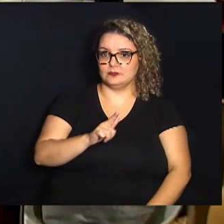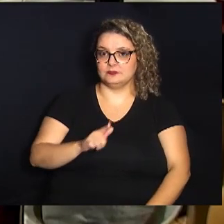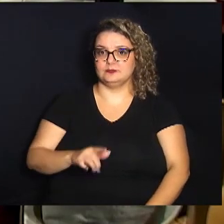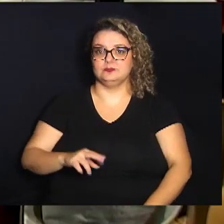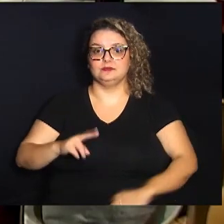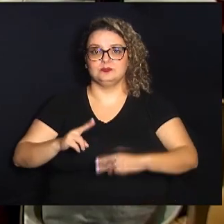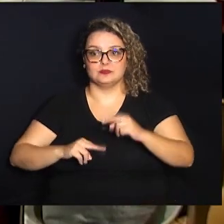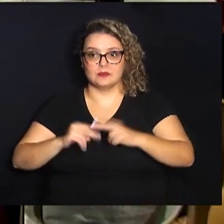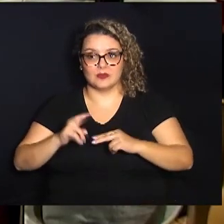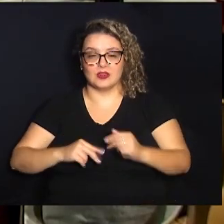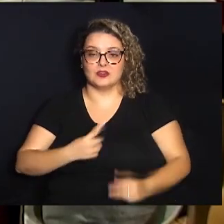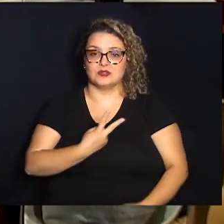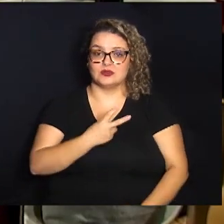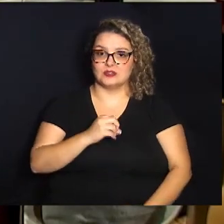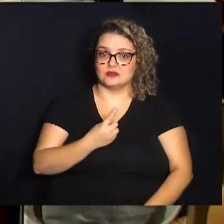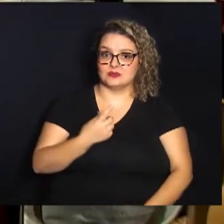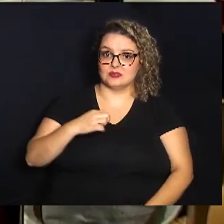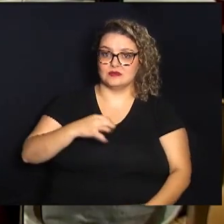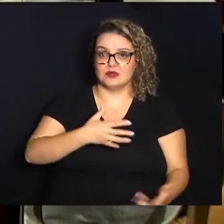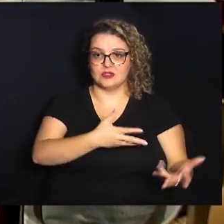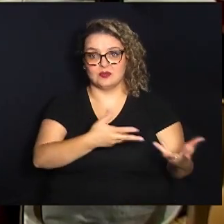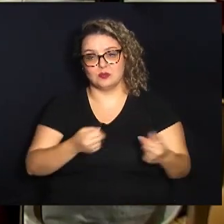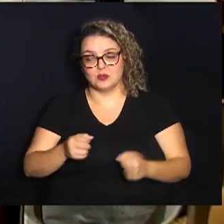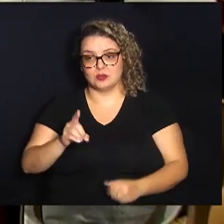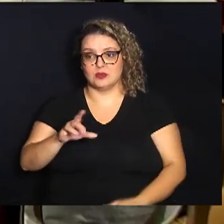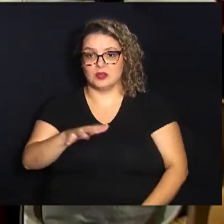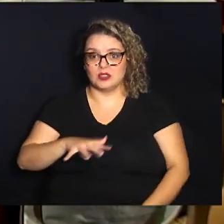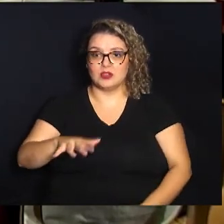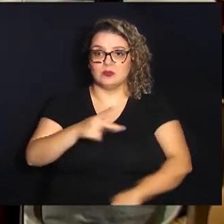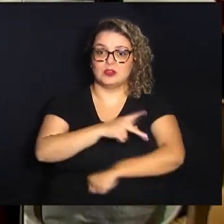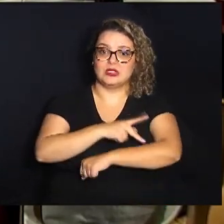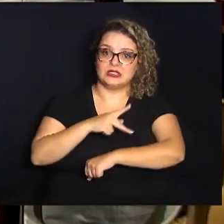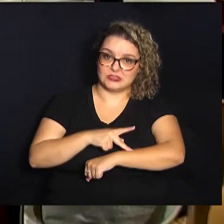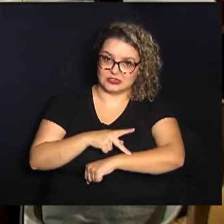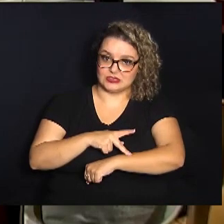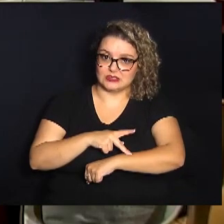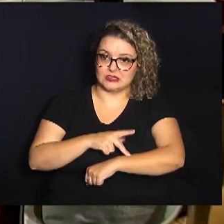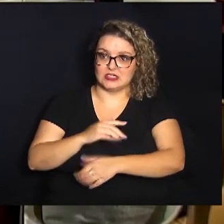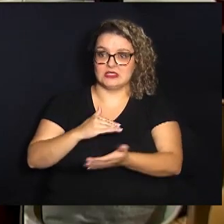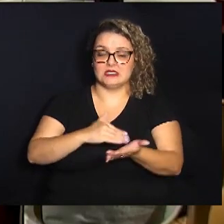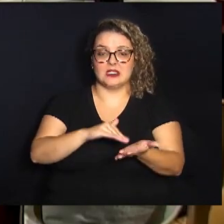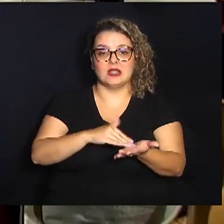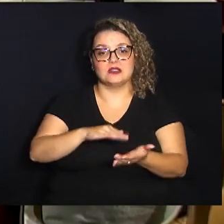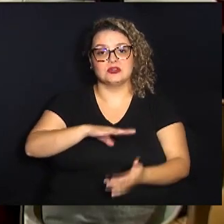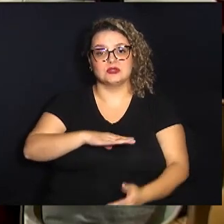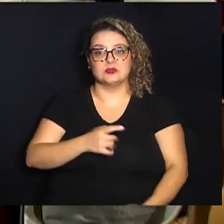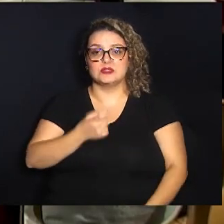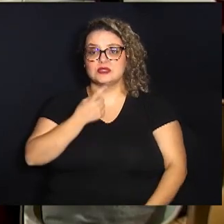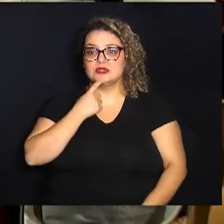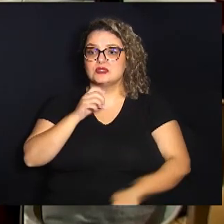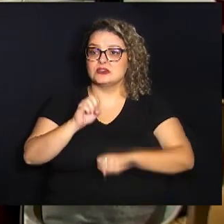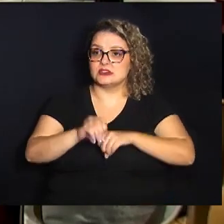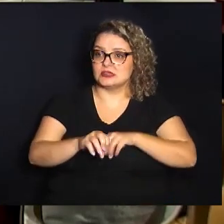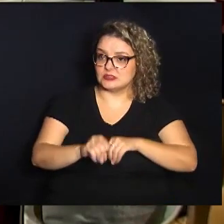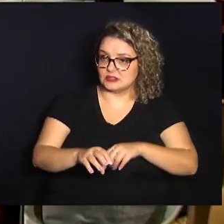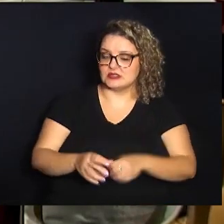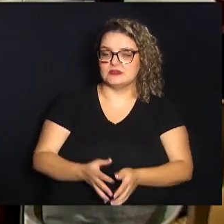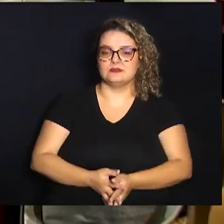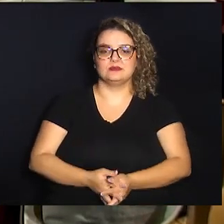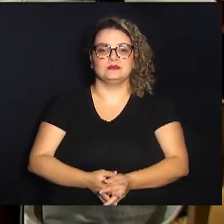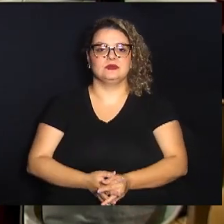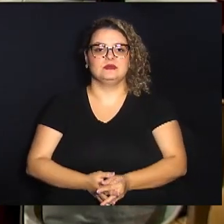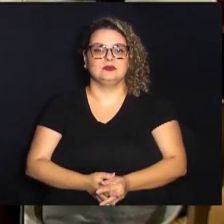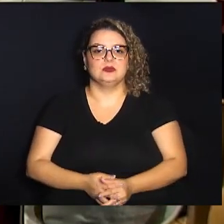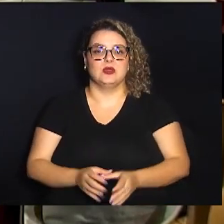2019 foi convidado pelo departamento pedagógico da Secretaria Municipal de Educação de Campinas para atuar como